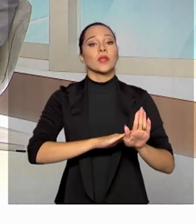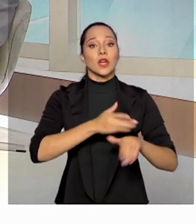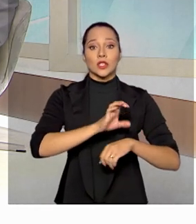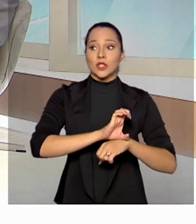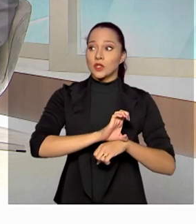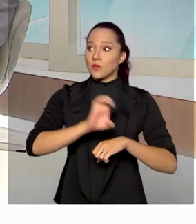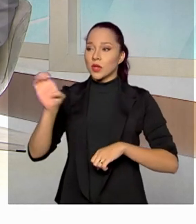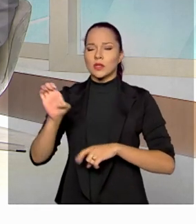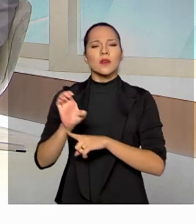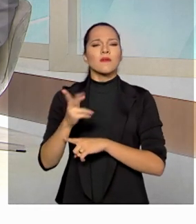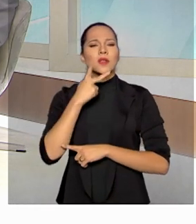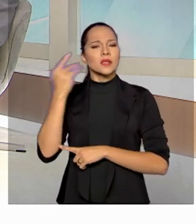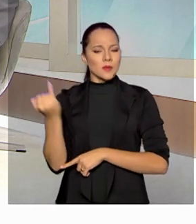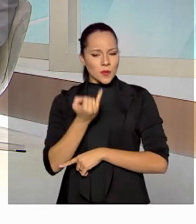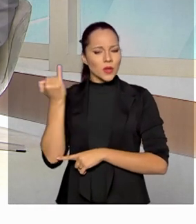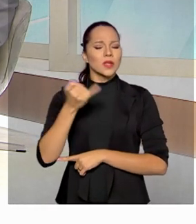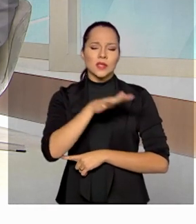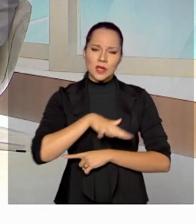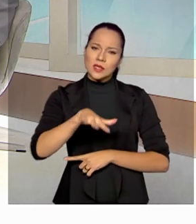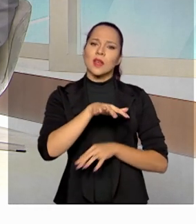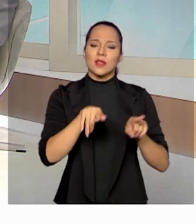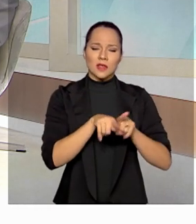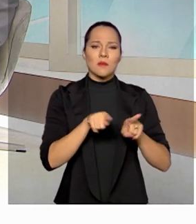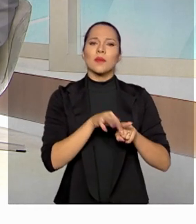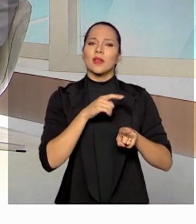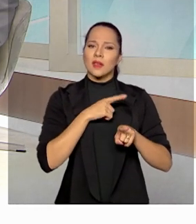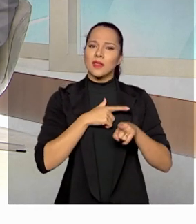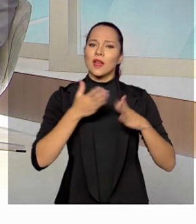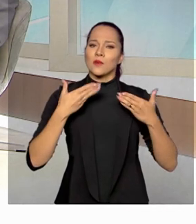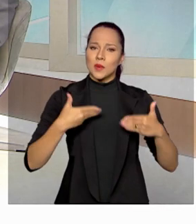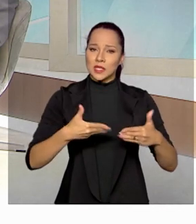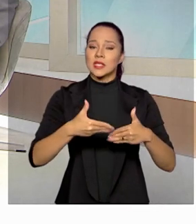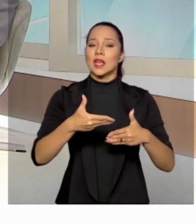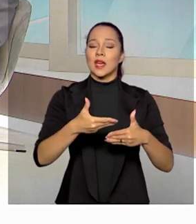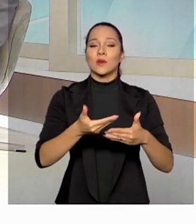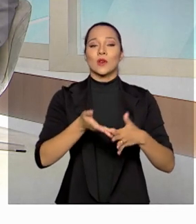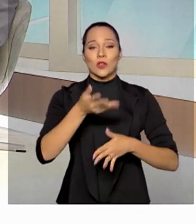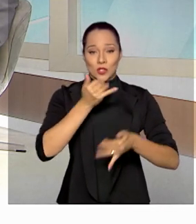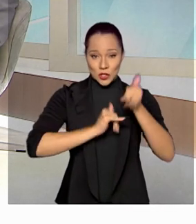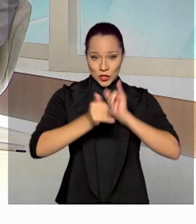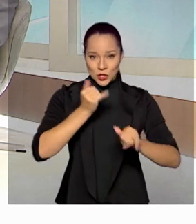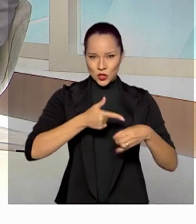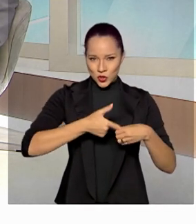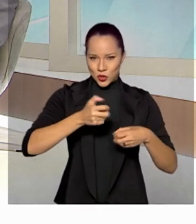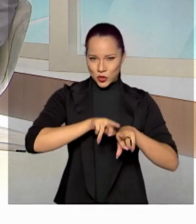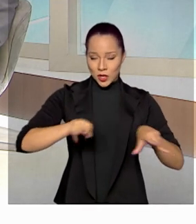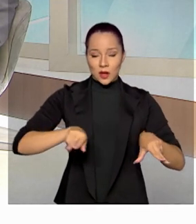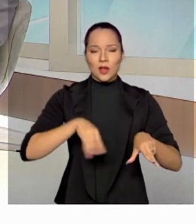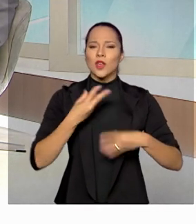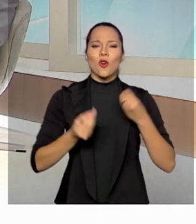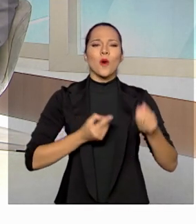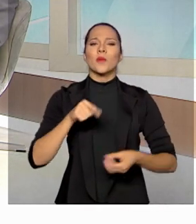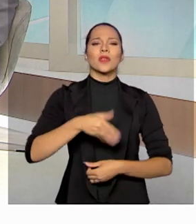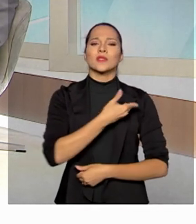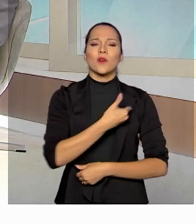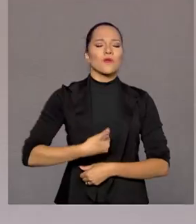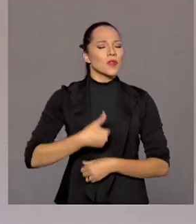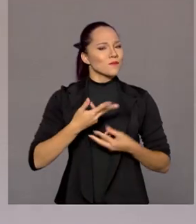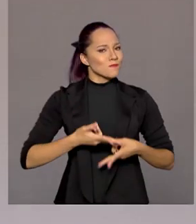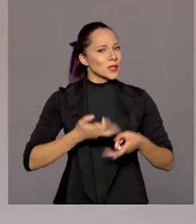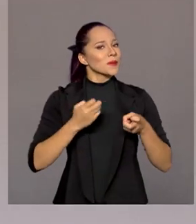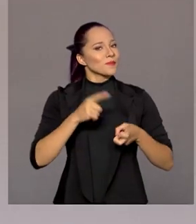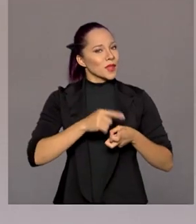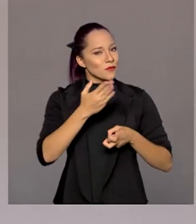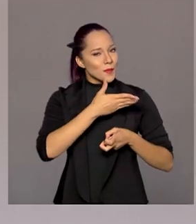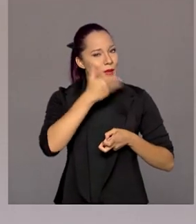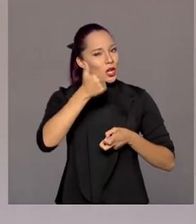da importância desse setor também, que está na alçada do Ministério de Minas e Energia e como nesse governo eu vejo que ele foi